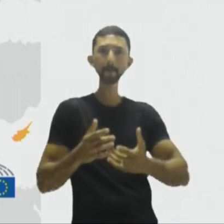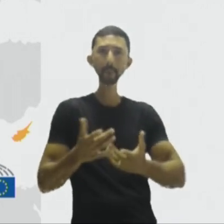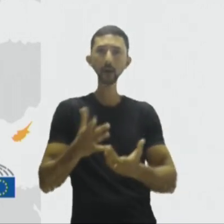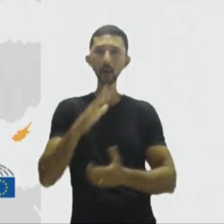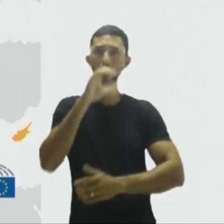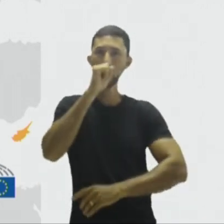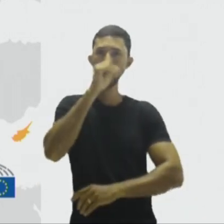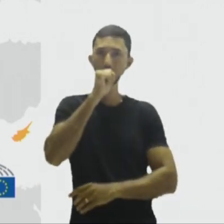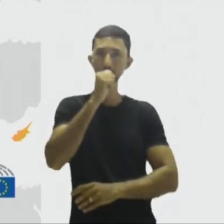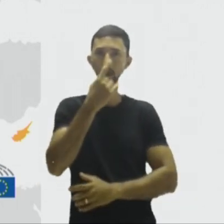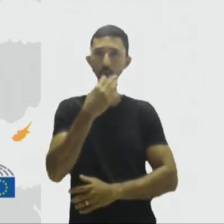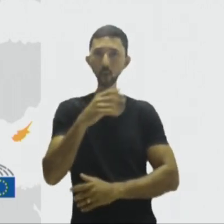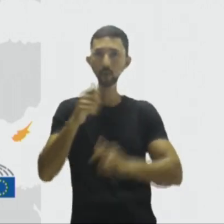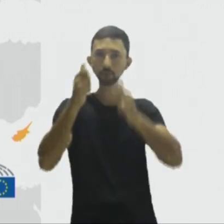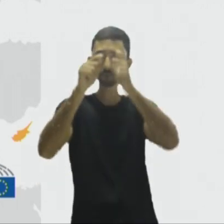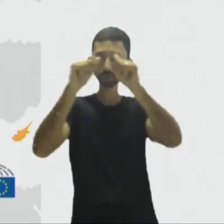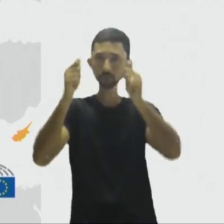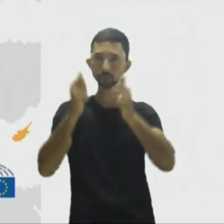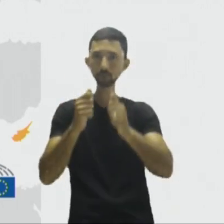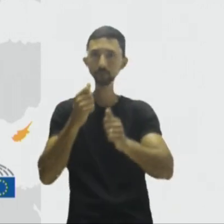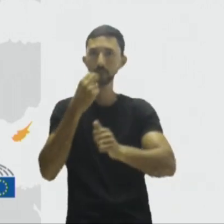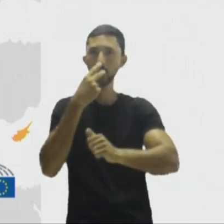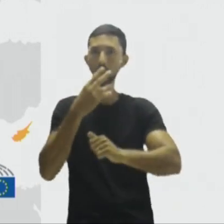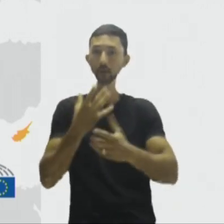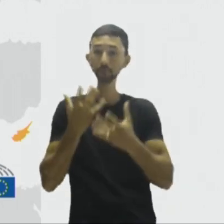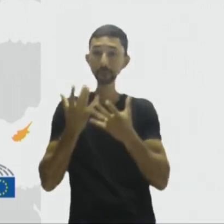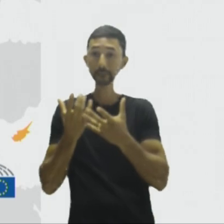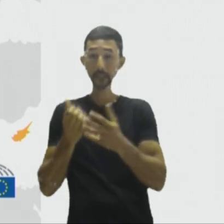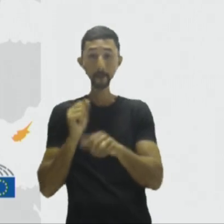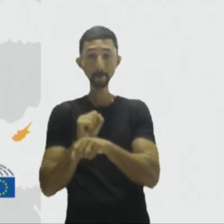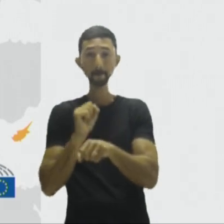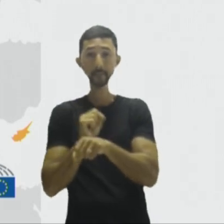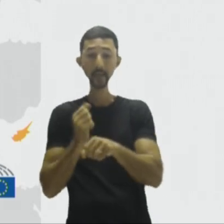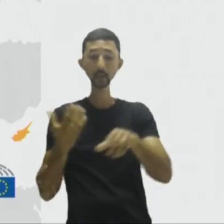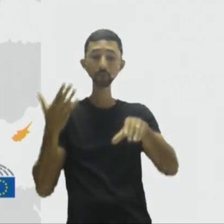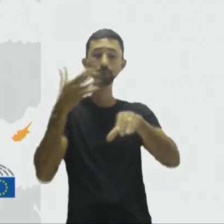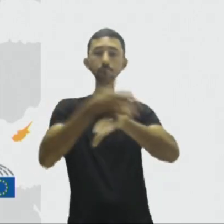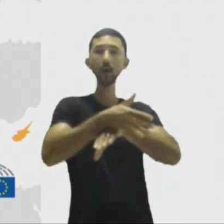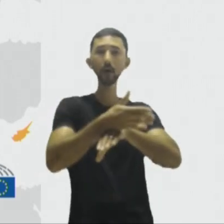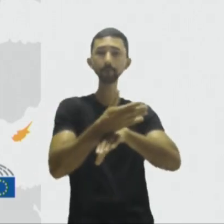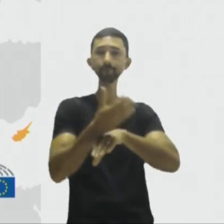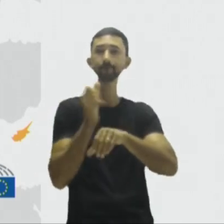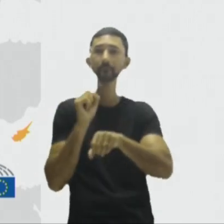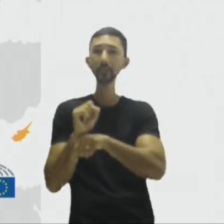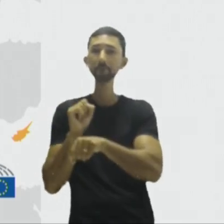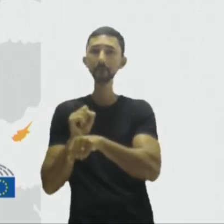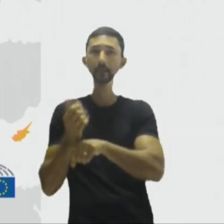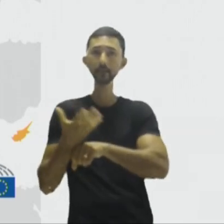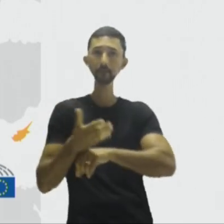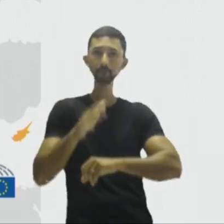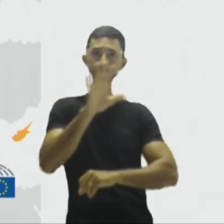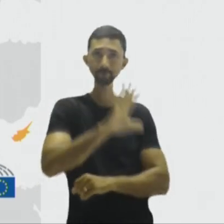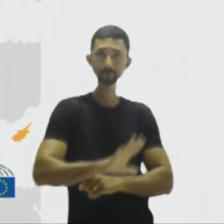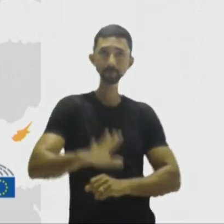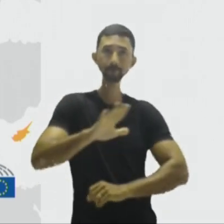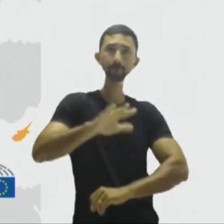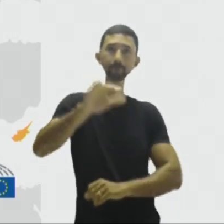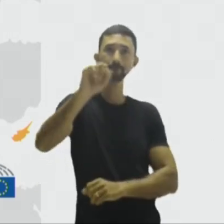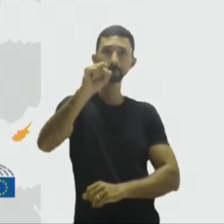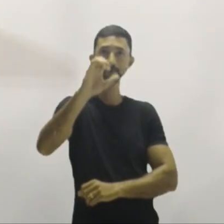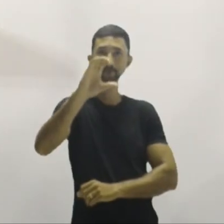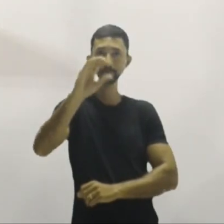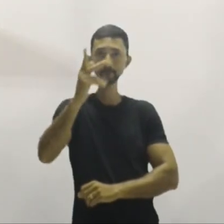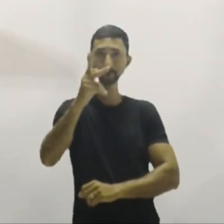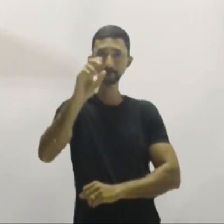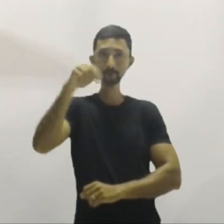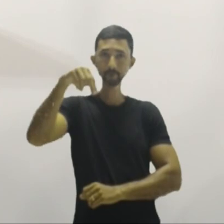Laranjado são estados candidatos, tá? São estados candidatos. O espaço Schengen, o que que é